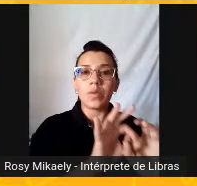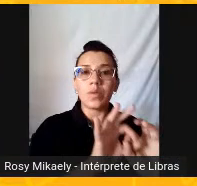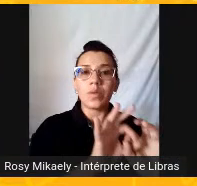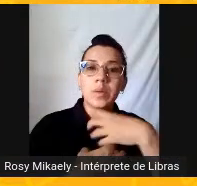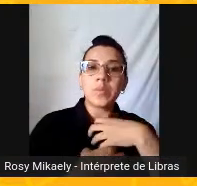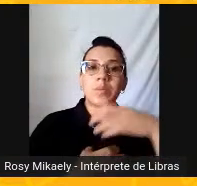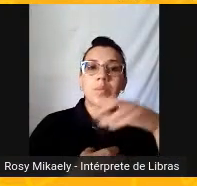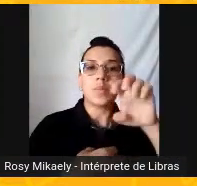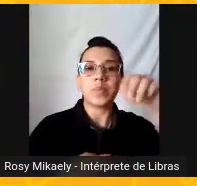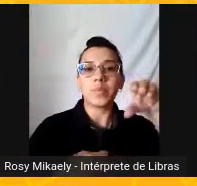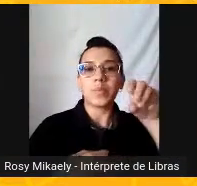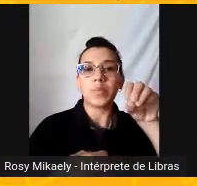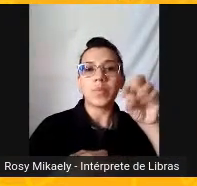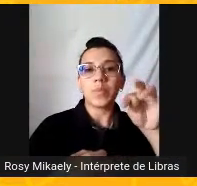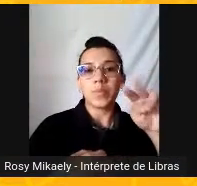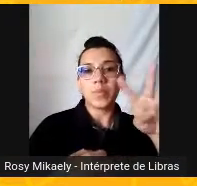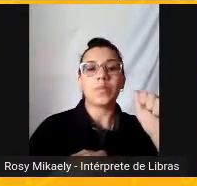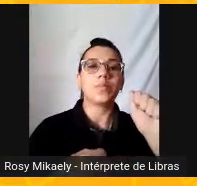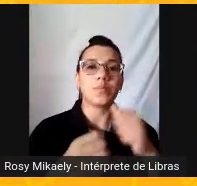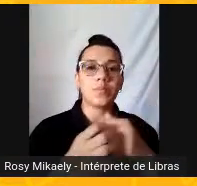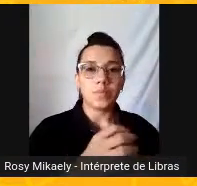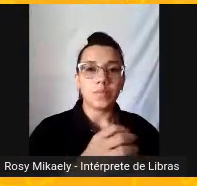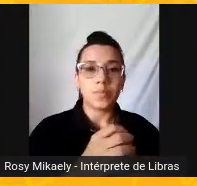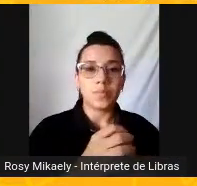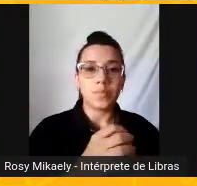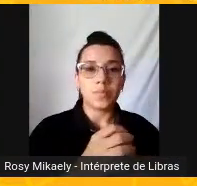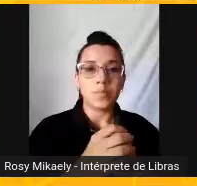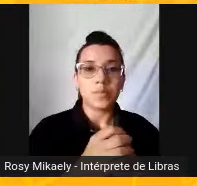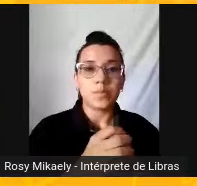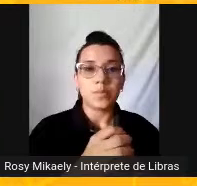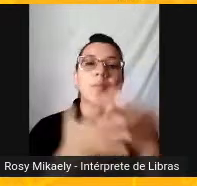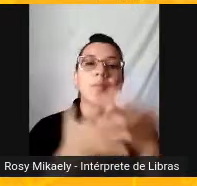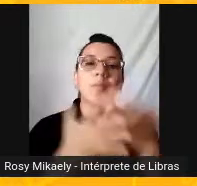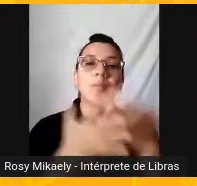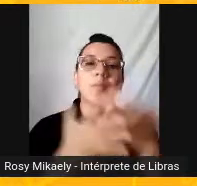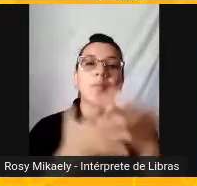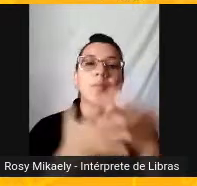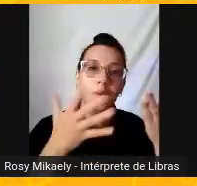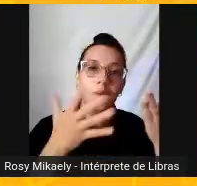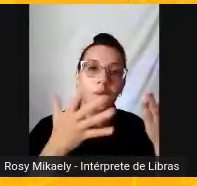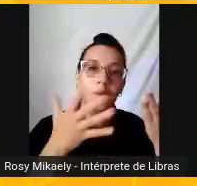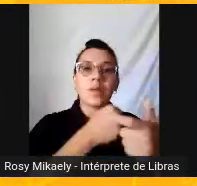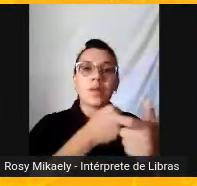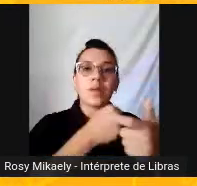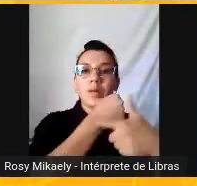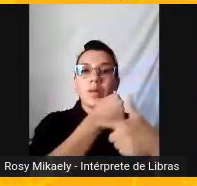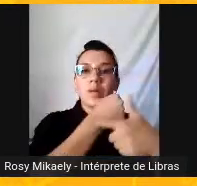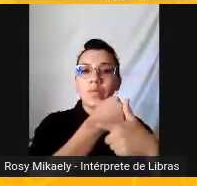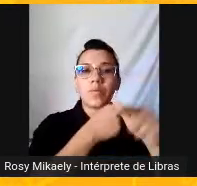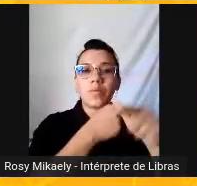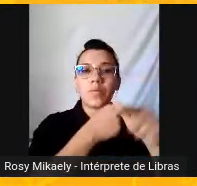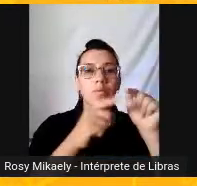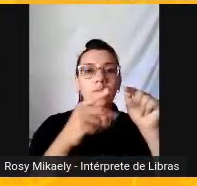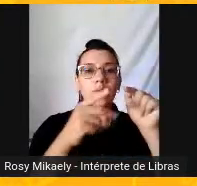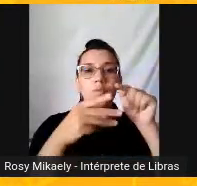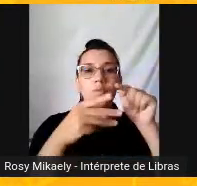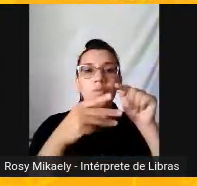principal. Agora você vai me perguntar, mas, professor, mas uma não se mistura com a outra?